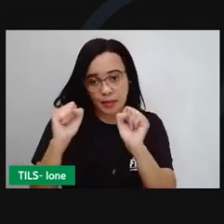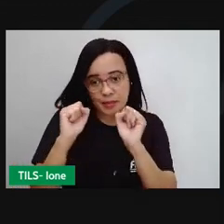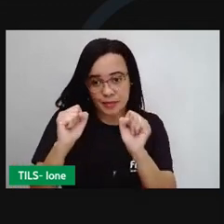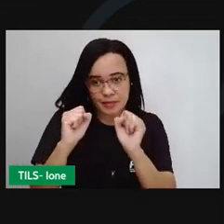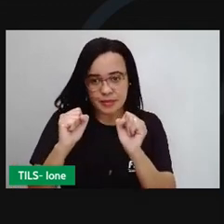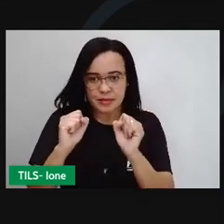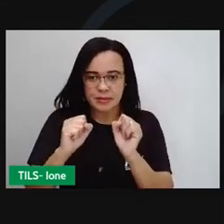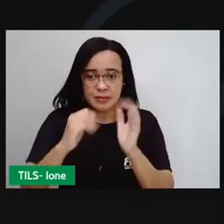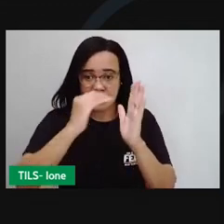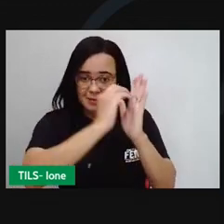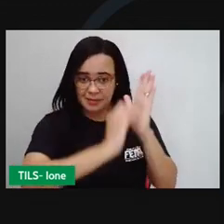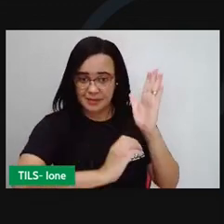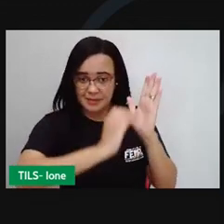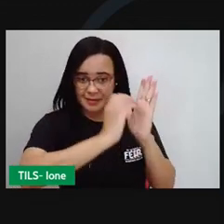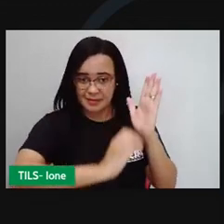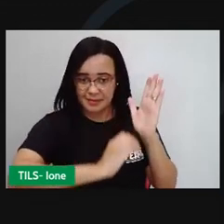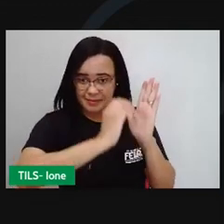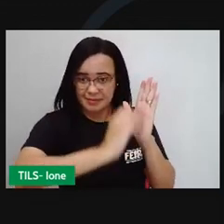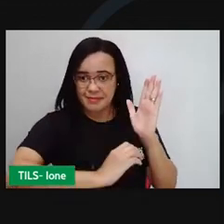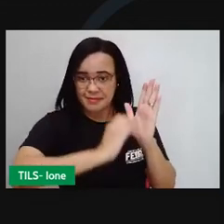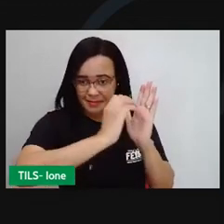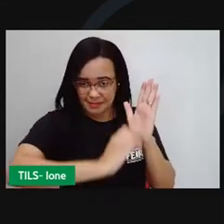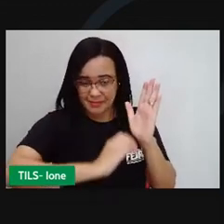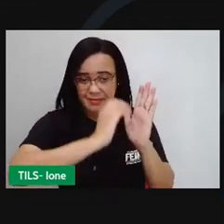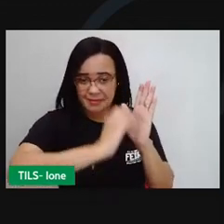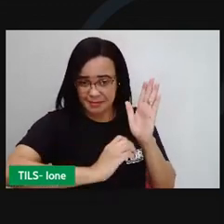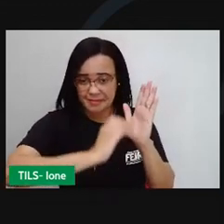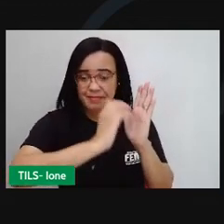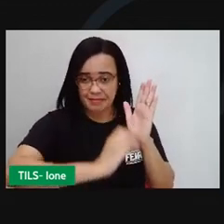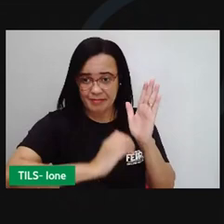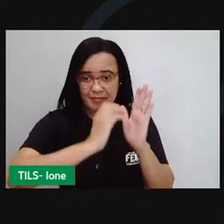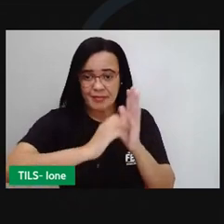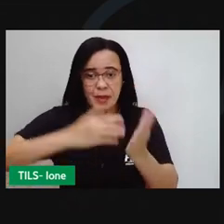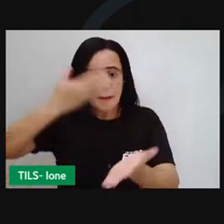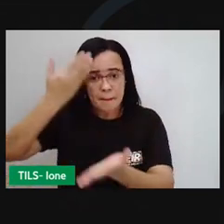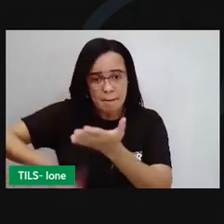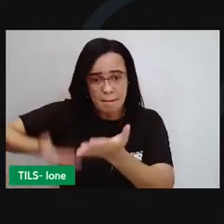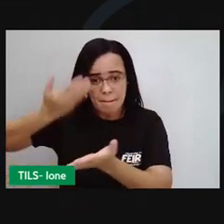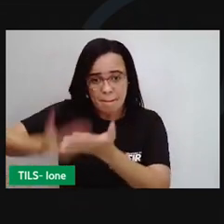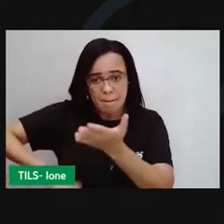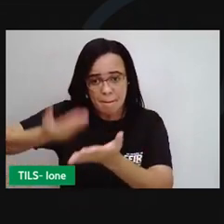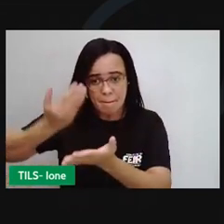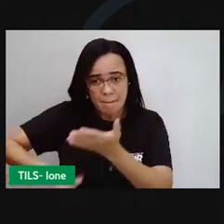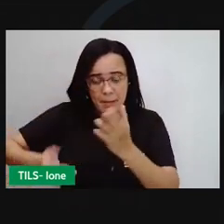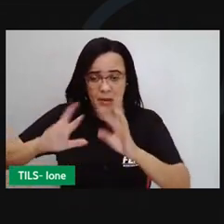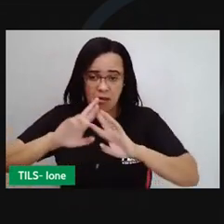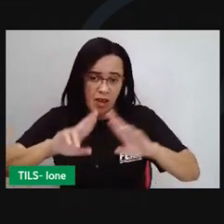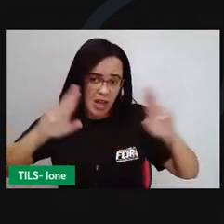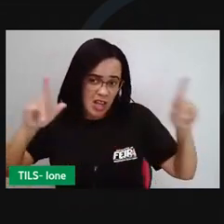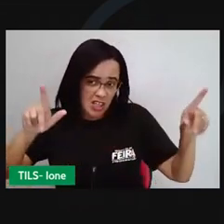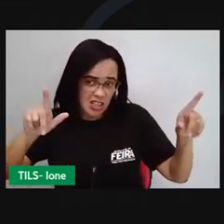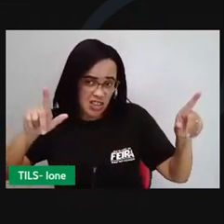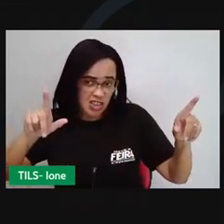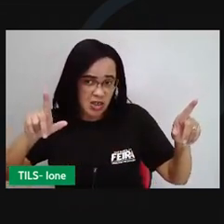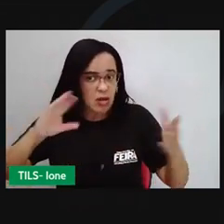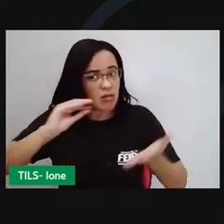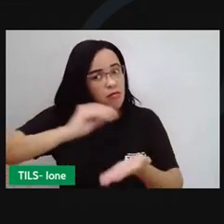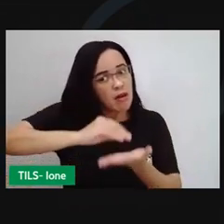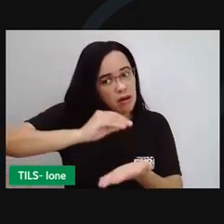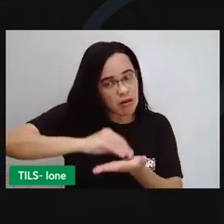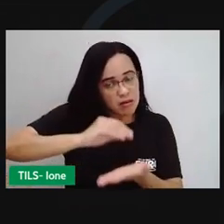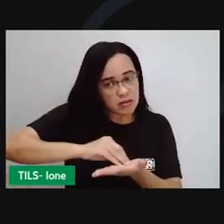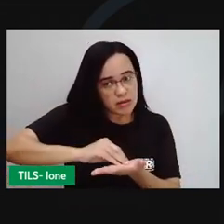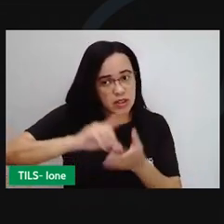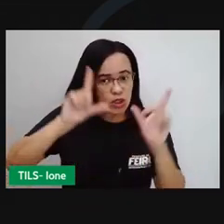as palavras subtrair, tirar, perder, diferença, resto,